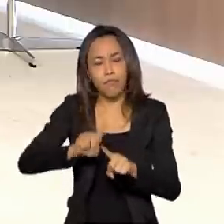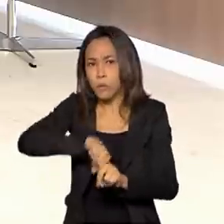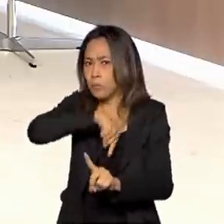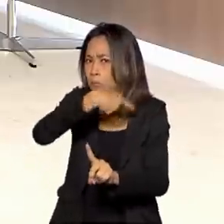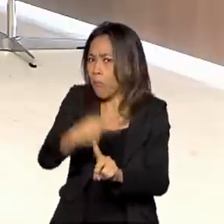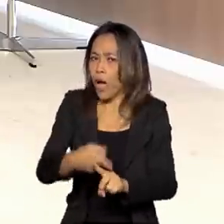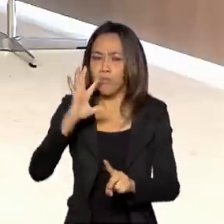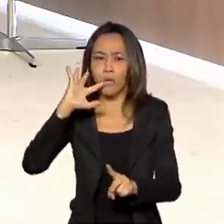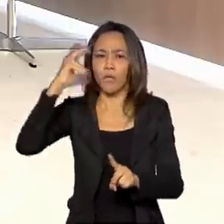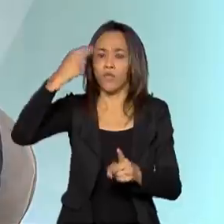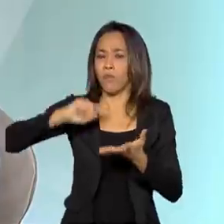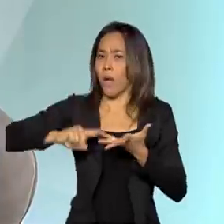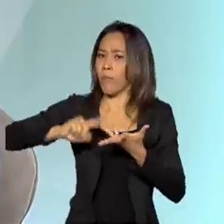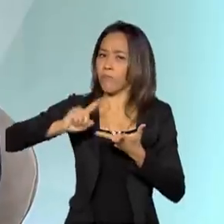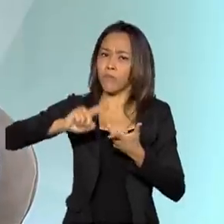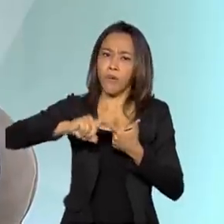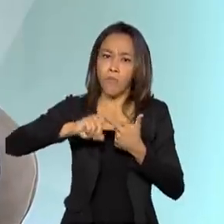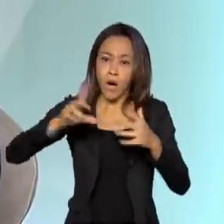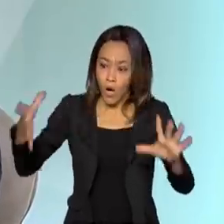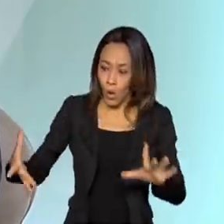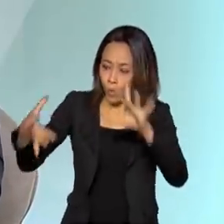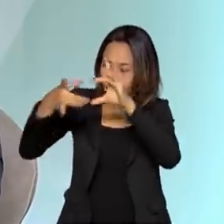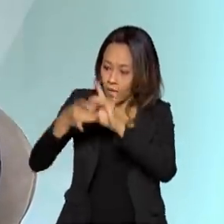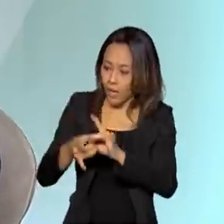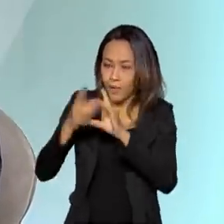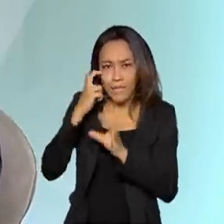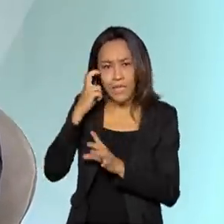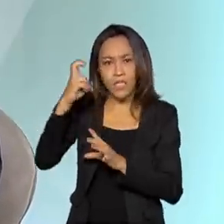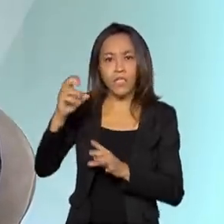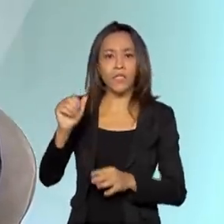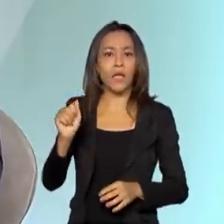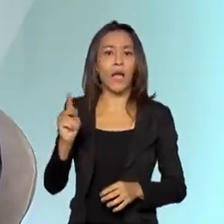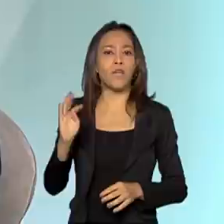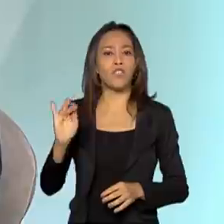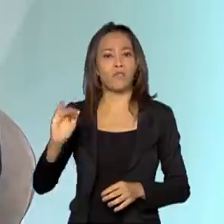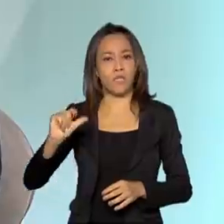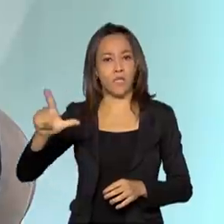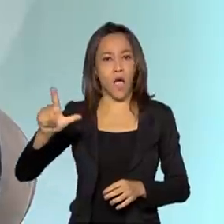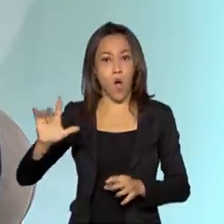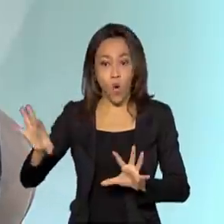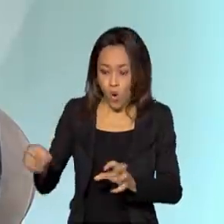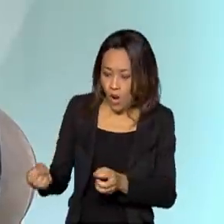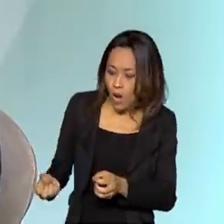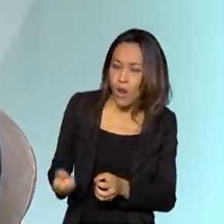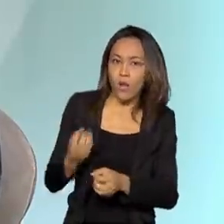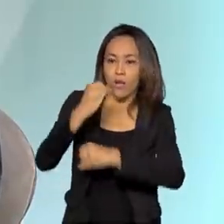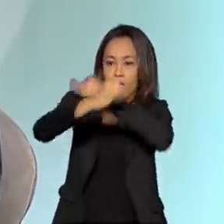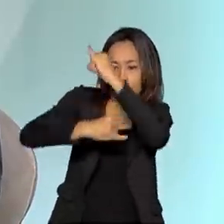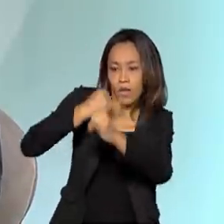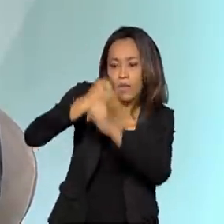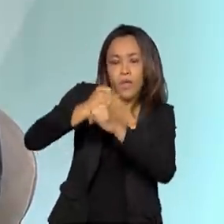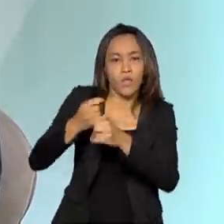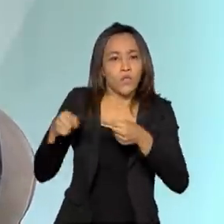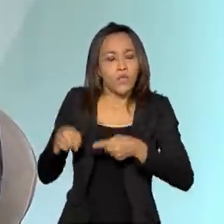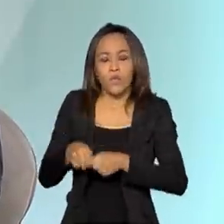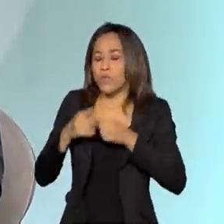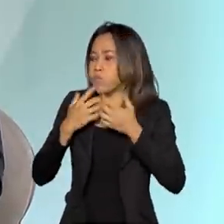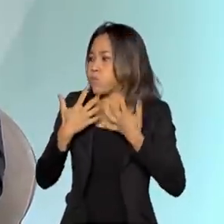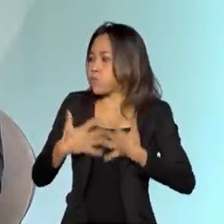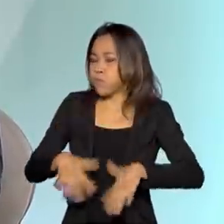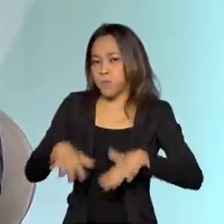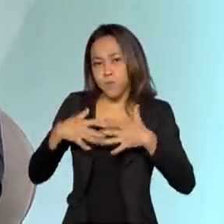mais com essas soluções que, combinadas com inteligência artificial, processando esses dados na nuvem, evidentemente isso torna essas possibilidades